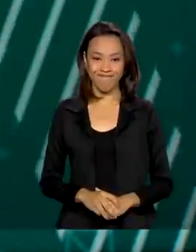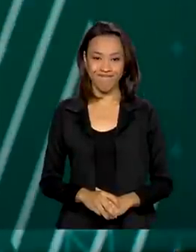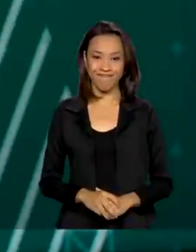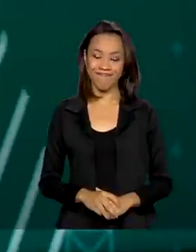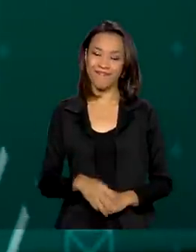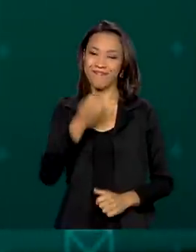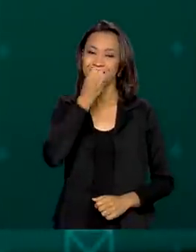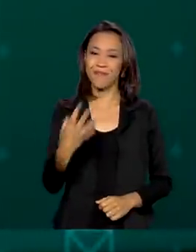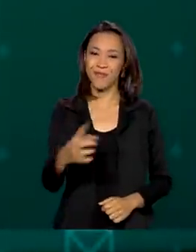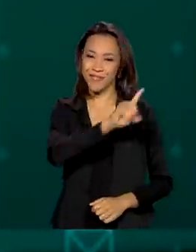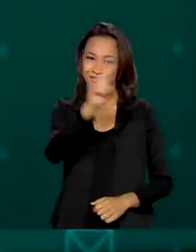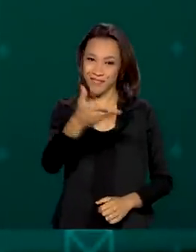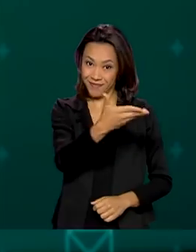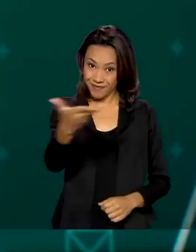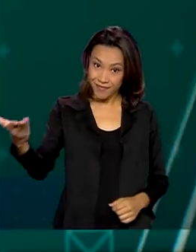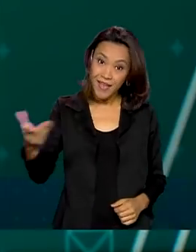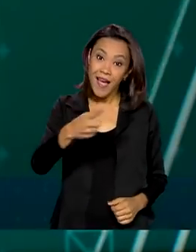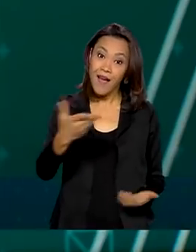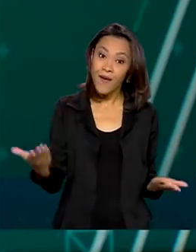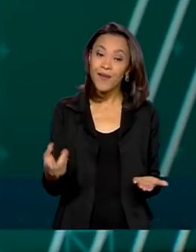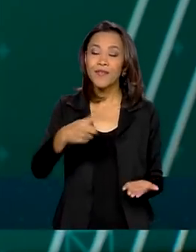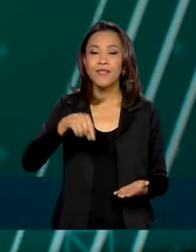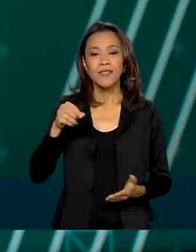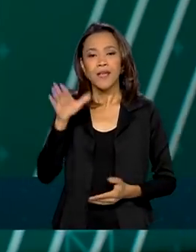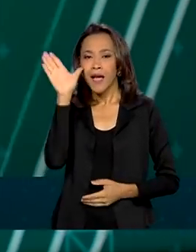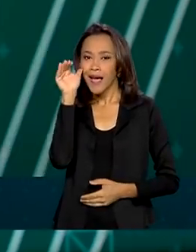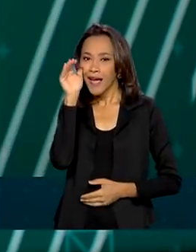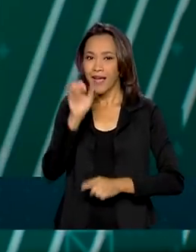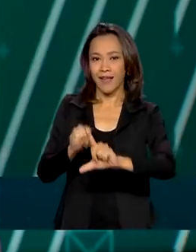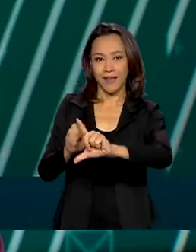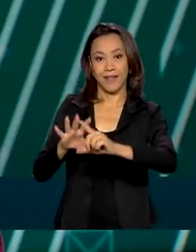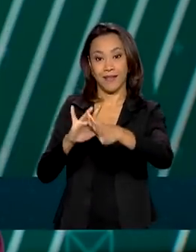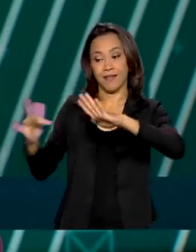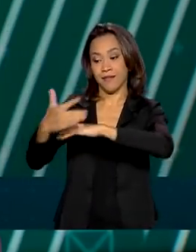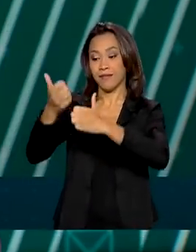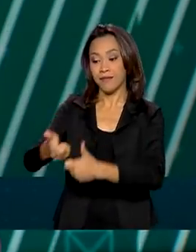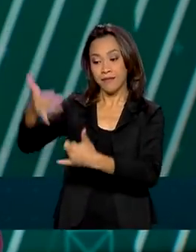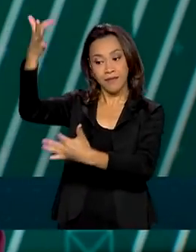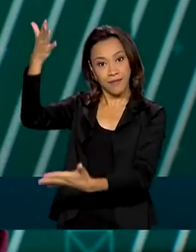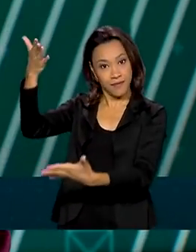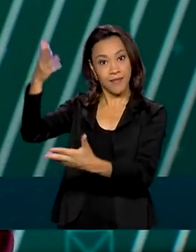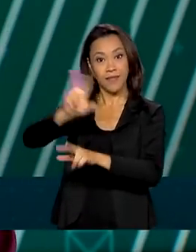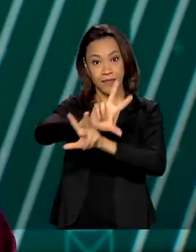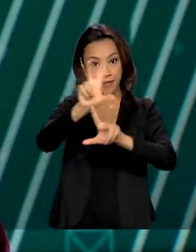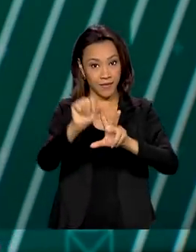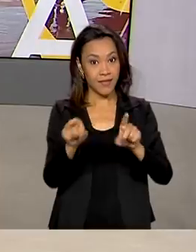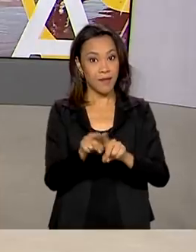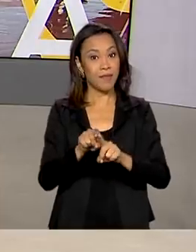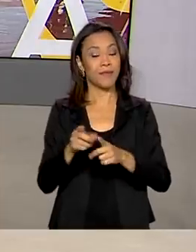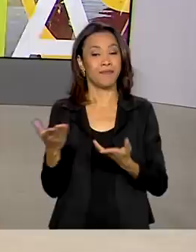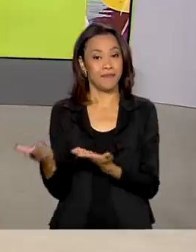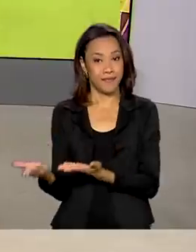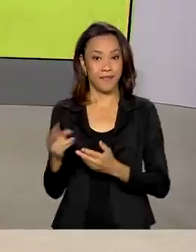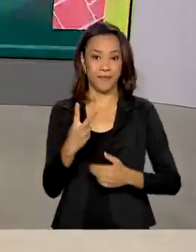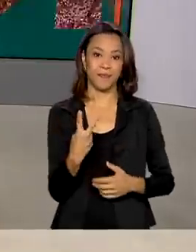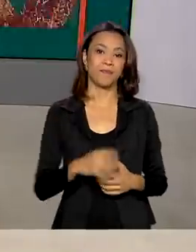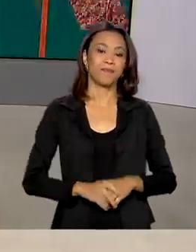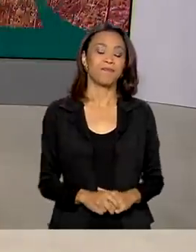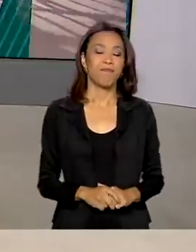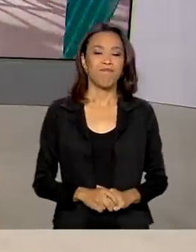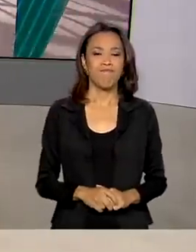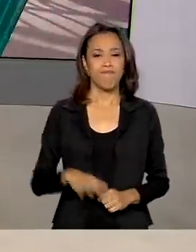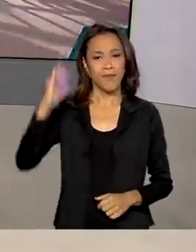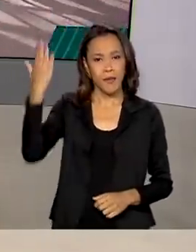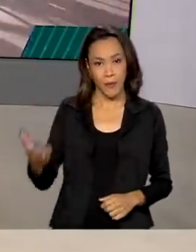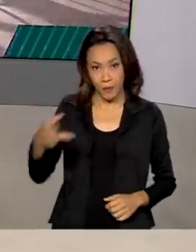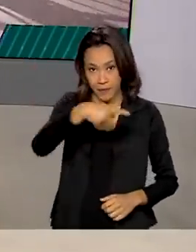Bom dia para você. Você nos acompanha ao vivo pela TV Brasil e também pelas redes sociais. O presidente Jair